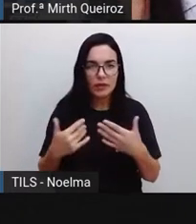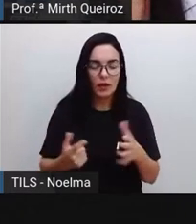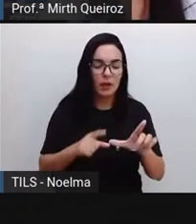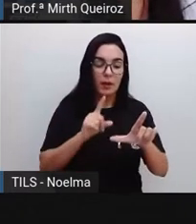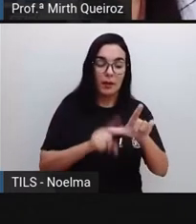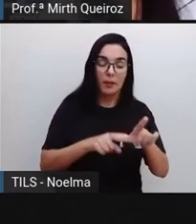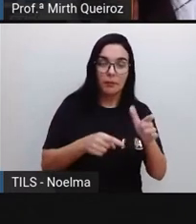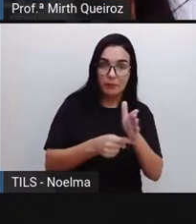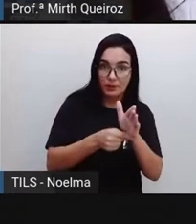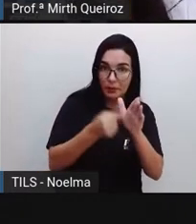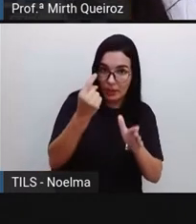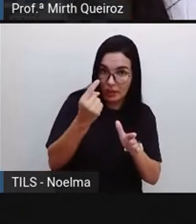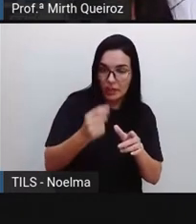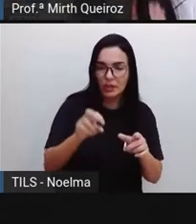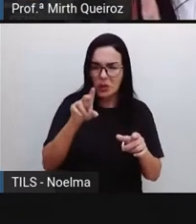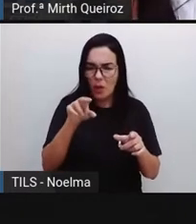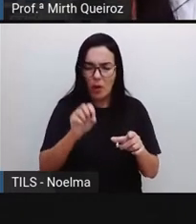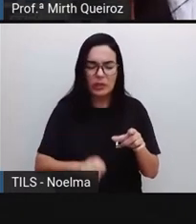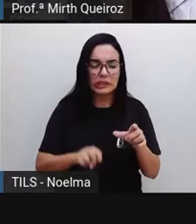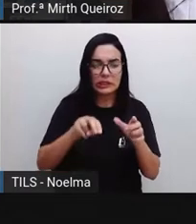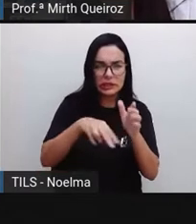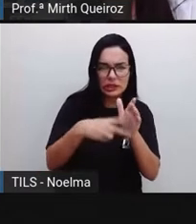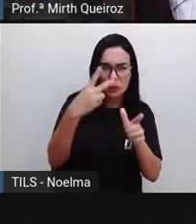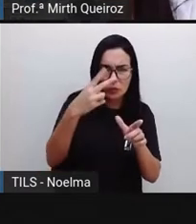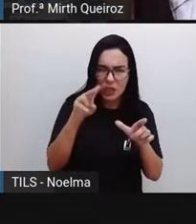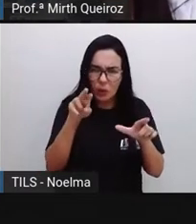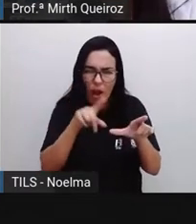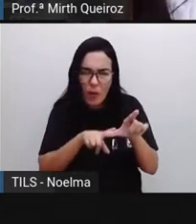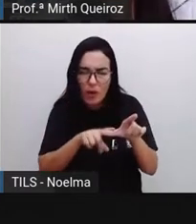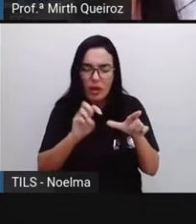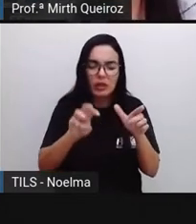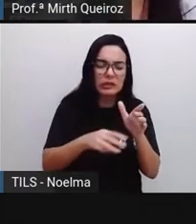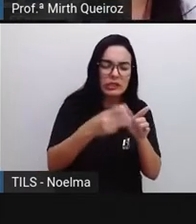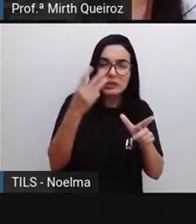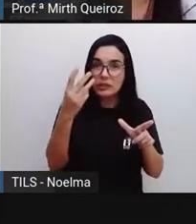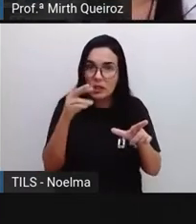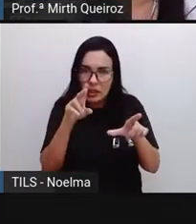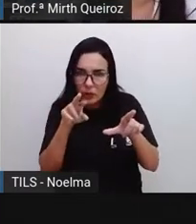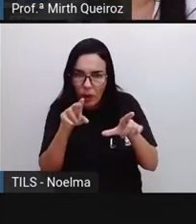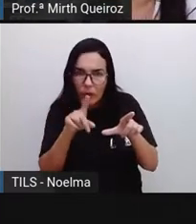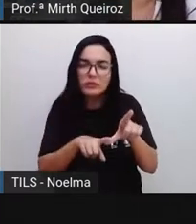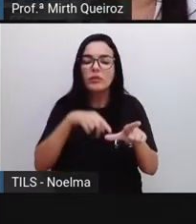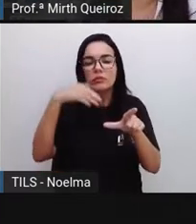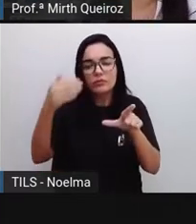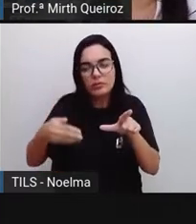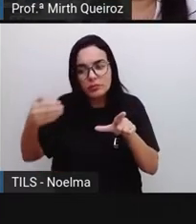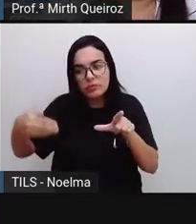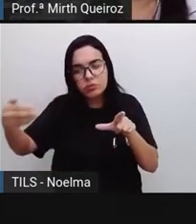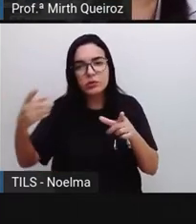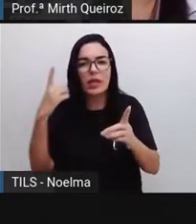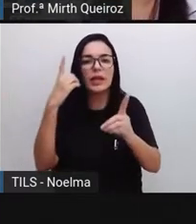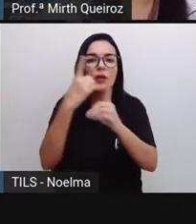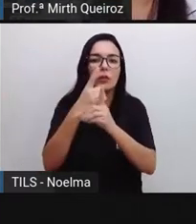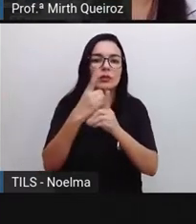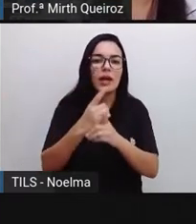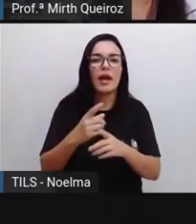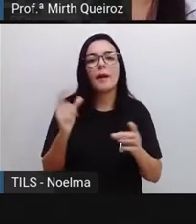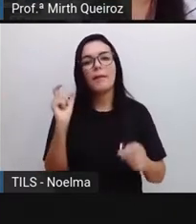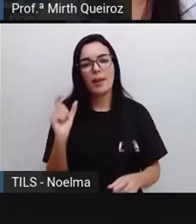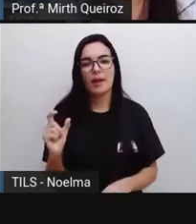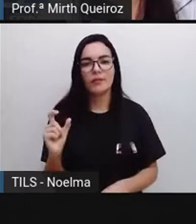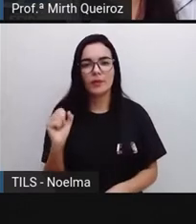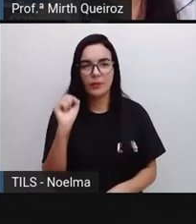se for igual, a gente analisa a segunda, se for igual a terceira, se for igual a quarta, e assim por diante, até a gente encontrar a nossa